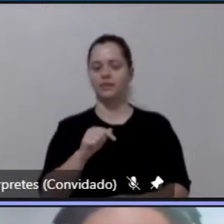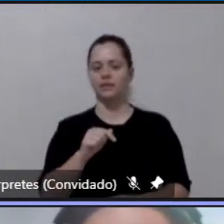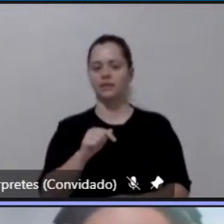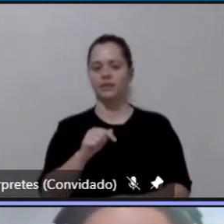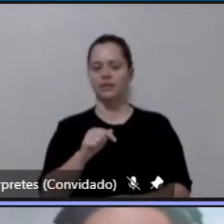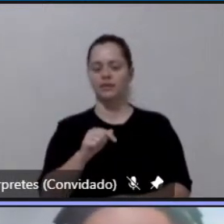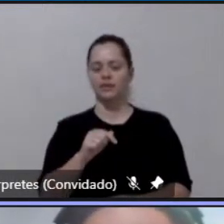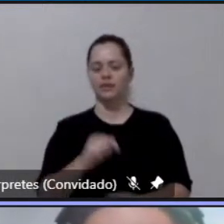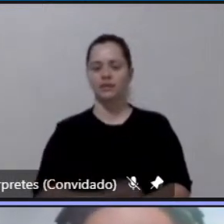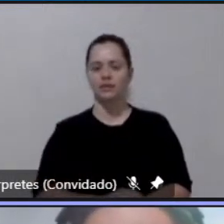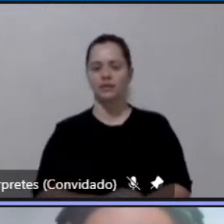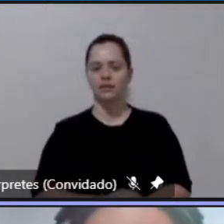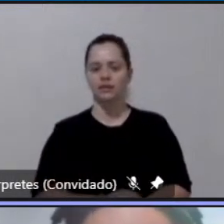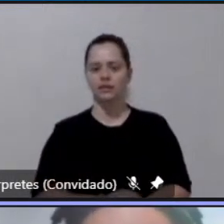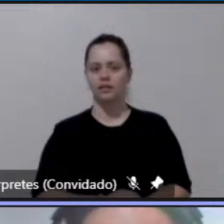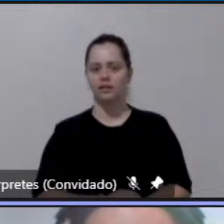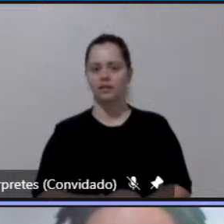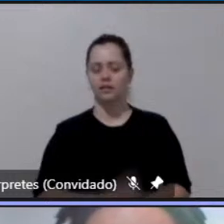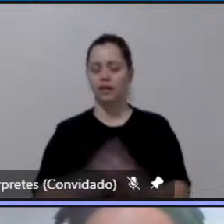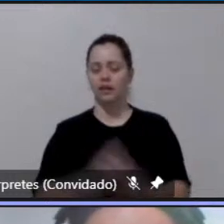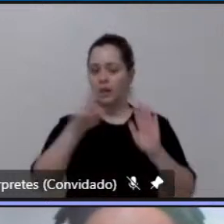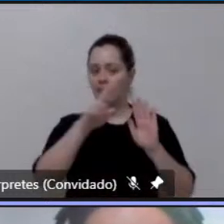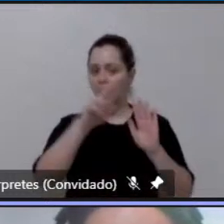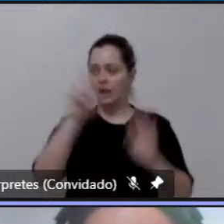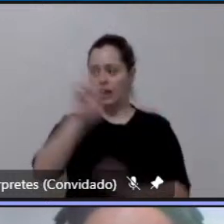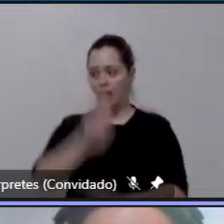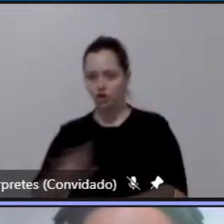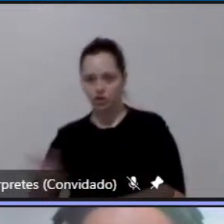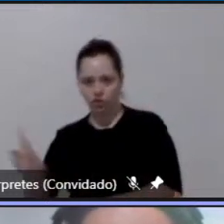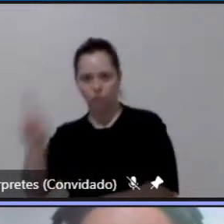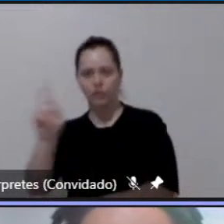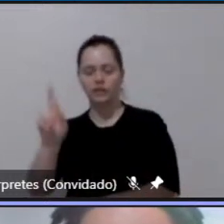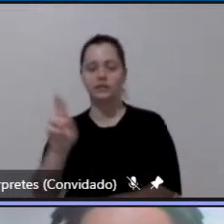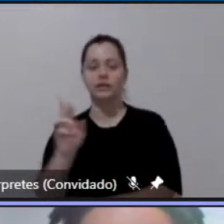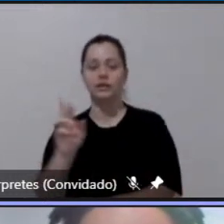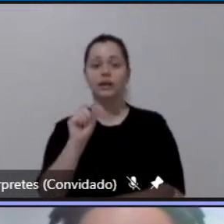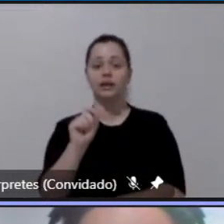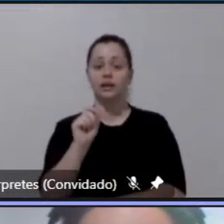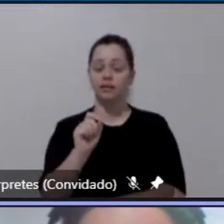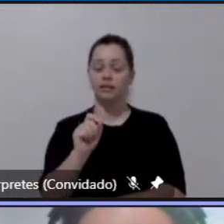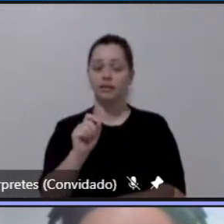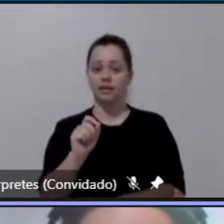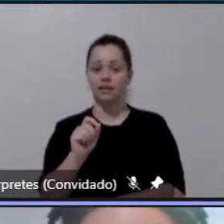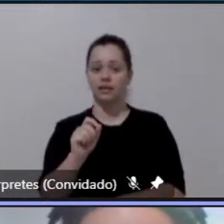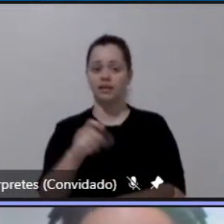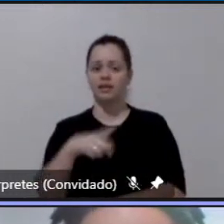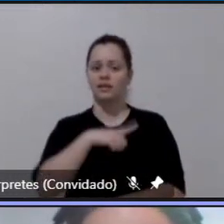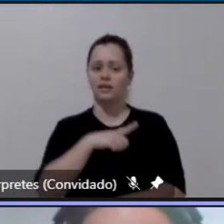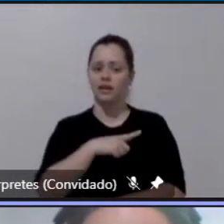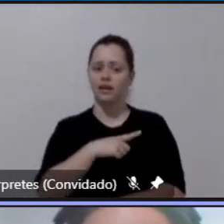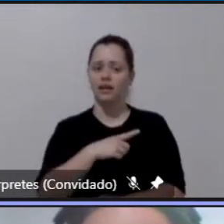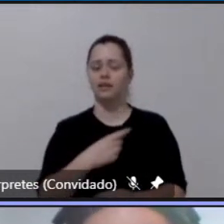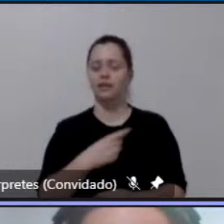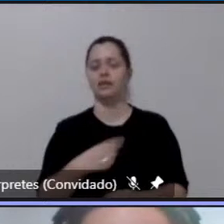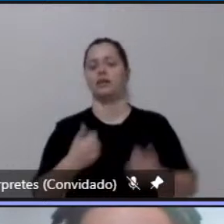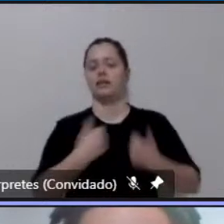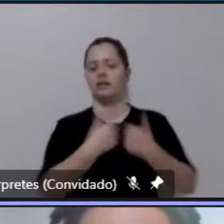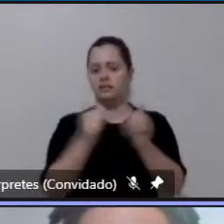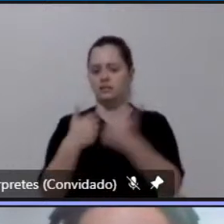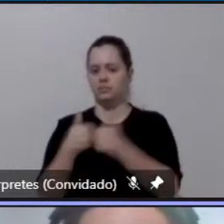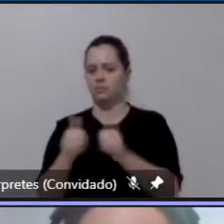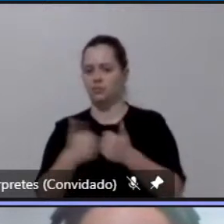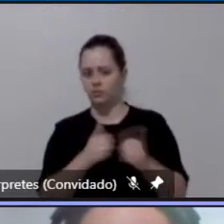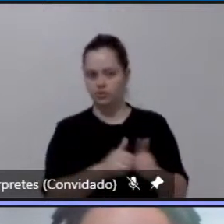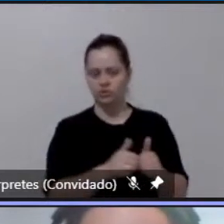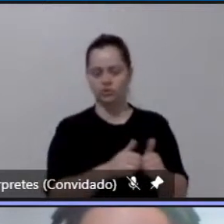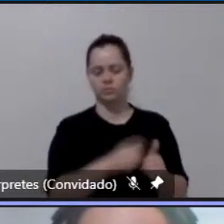em regiões em que a demanda pelo transporte público é muito